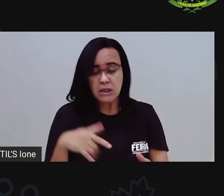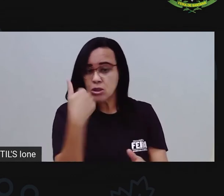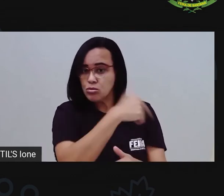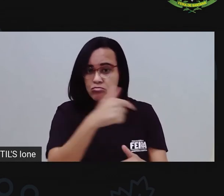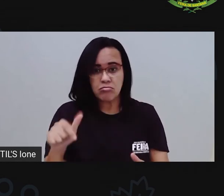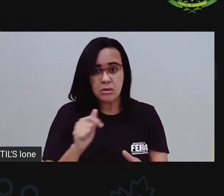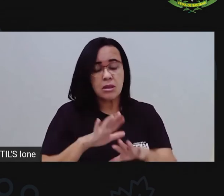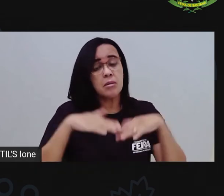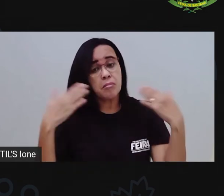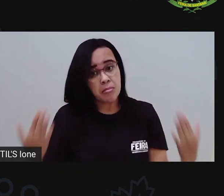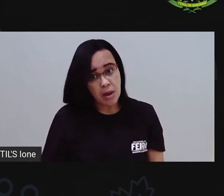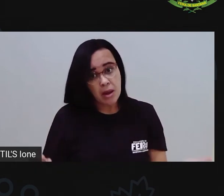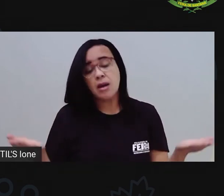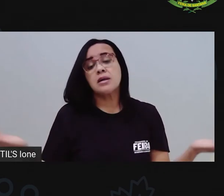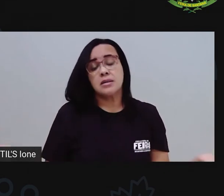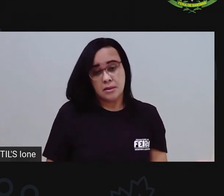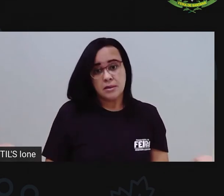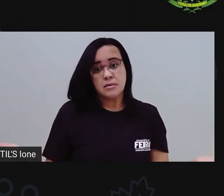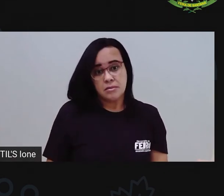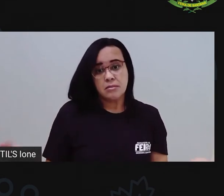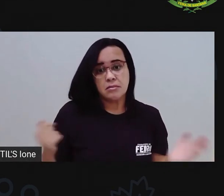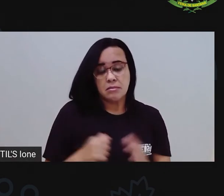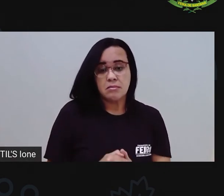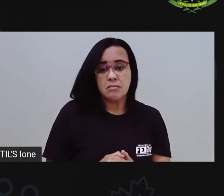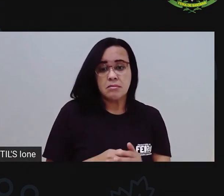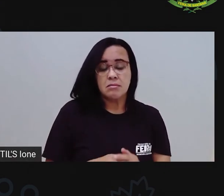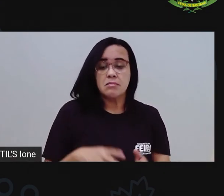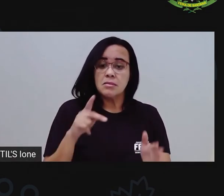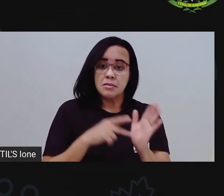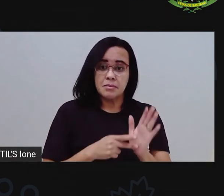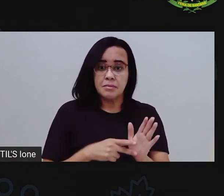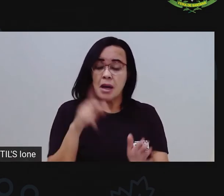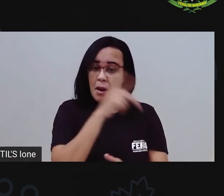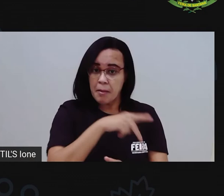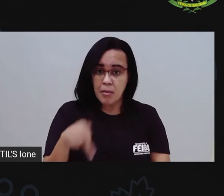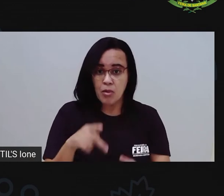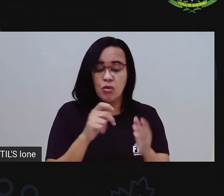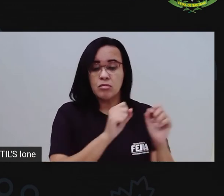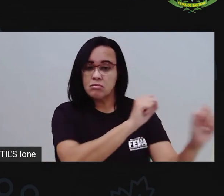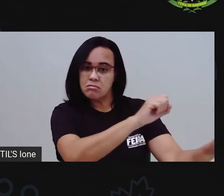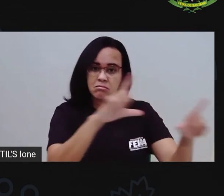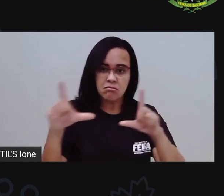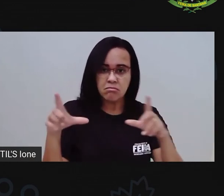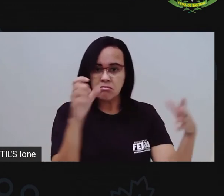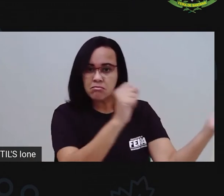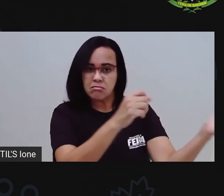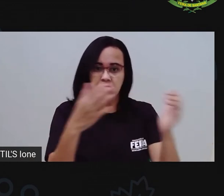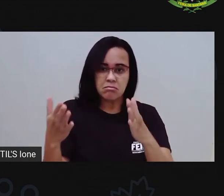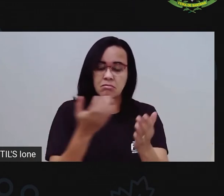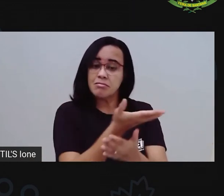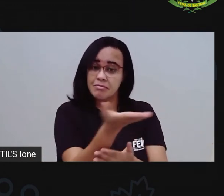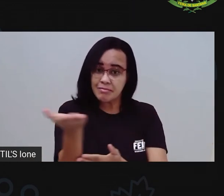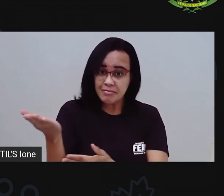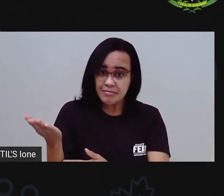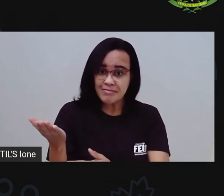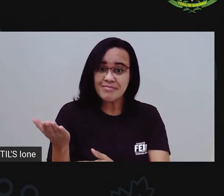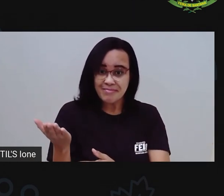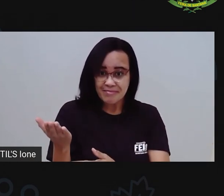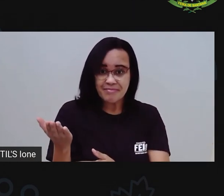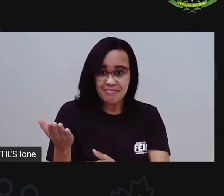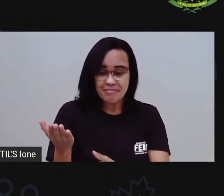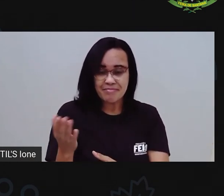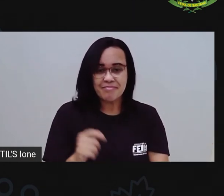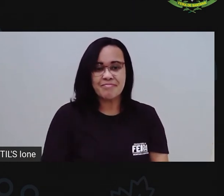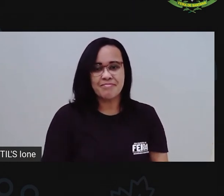cores de pele. É isso? Mas a prova é compartilhar aqui, né? A tela mais uma vez para vocês. E hoje está um compartilha,